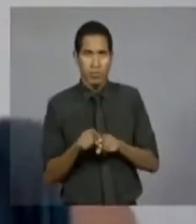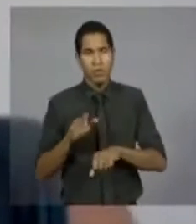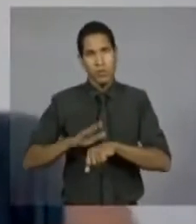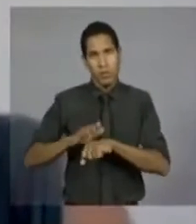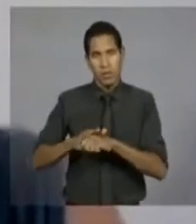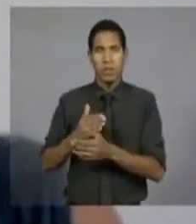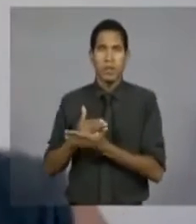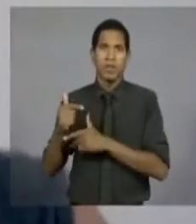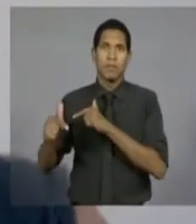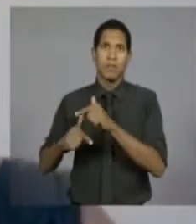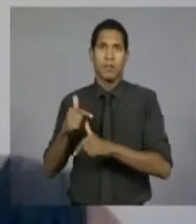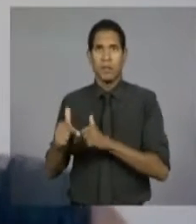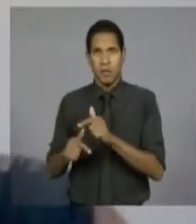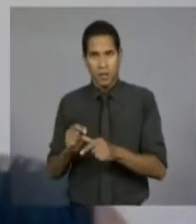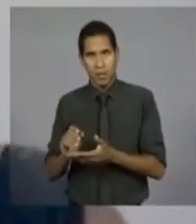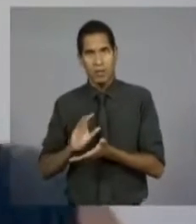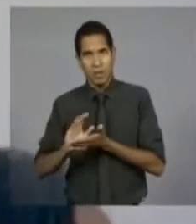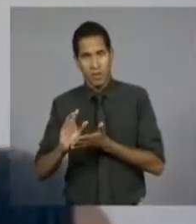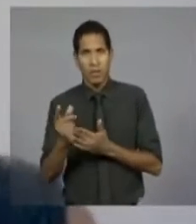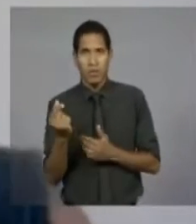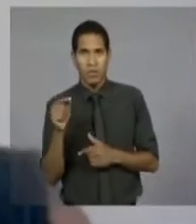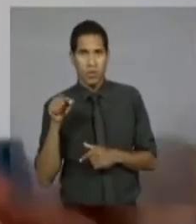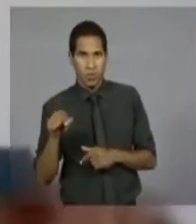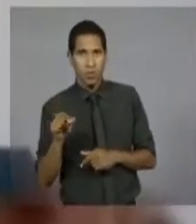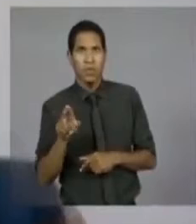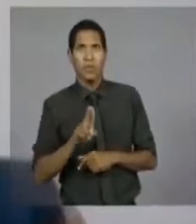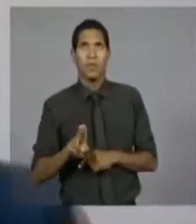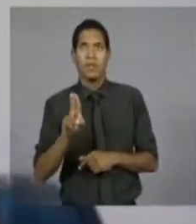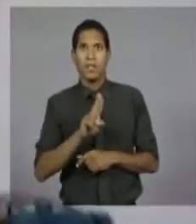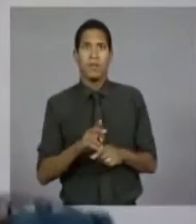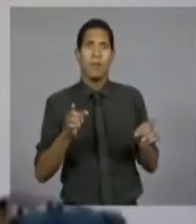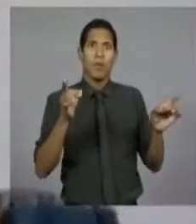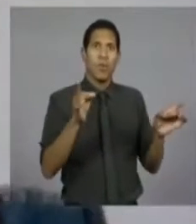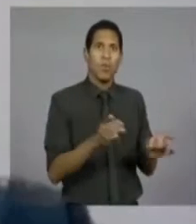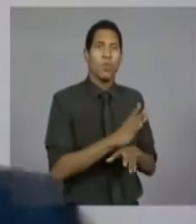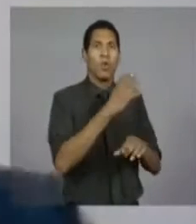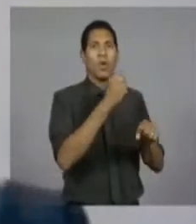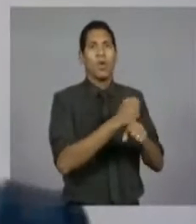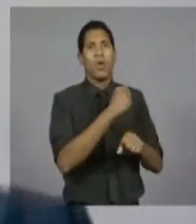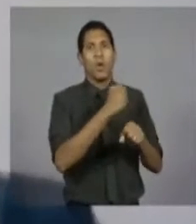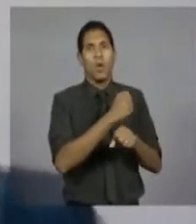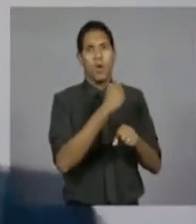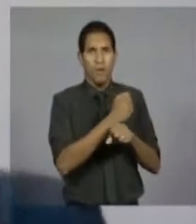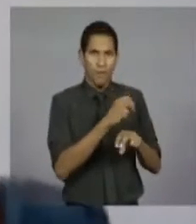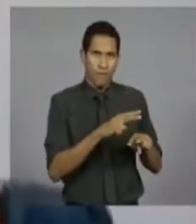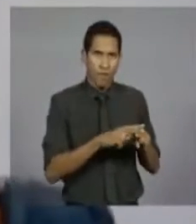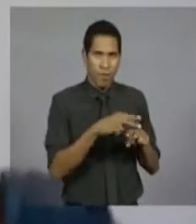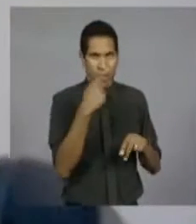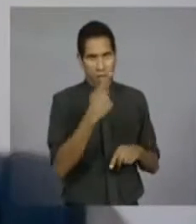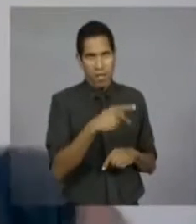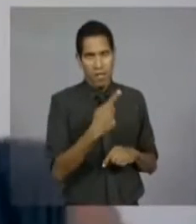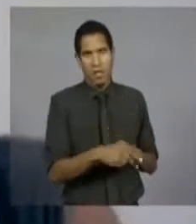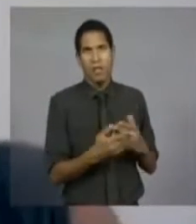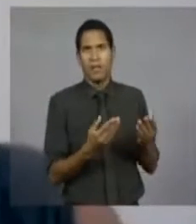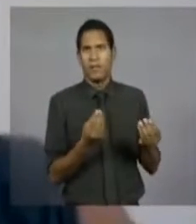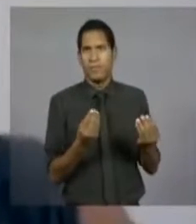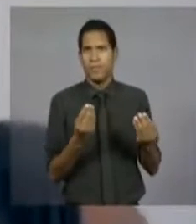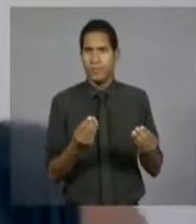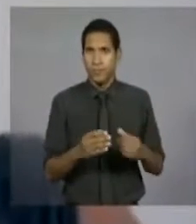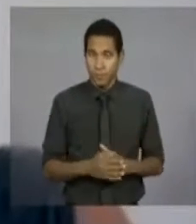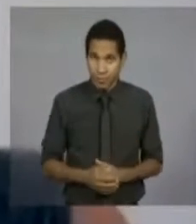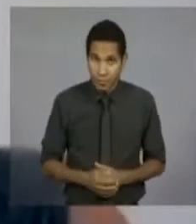serviço comece a funcionar. E a verba de implantação foi usada para concluir a reforma do imóvel. Então, nós